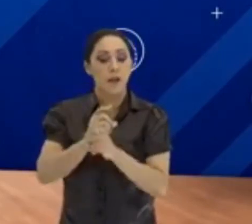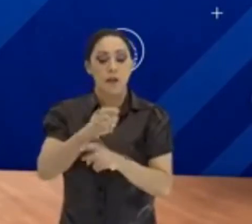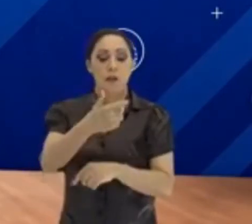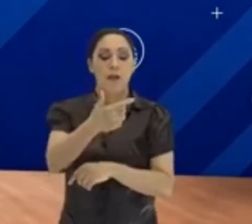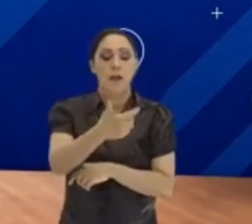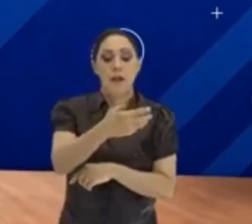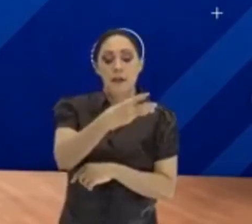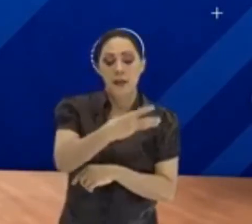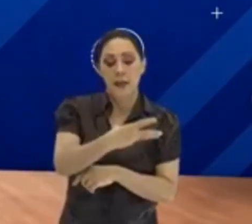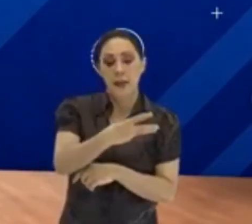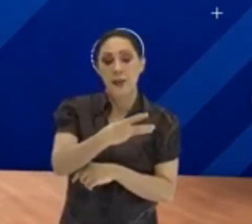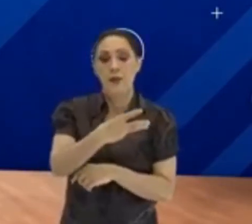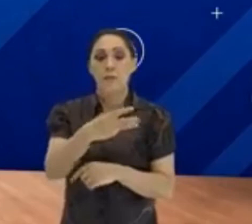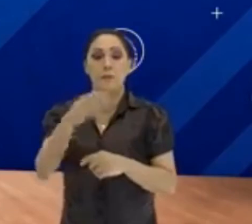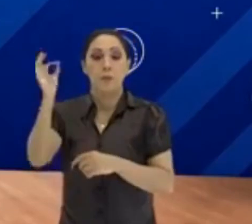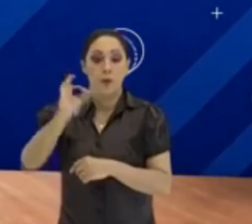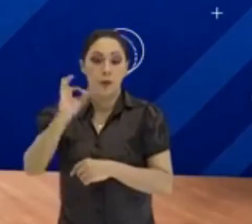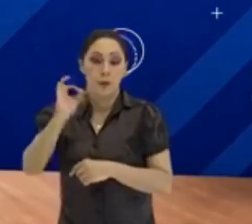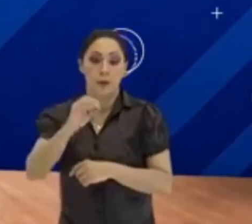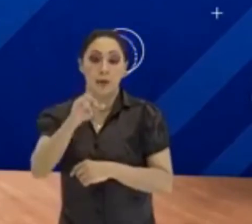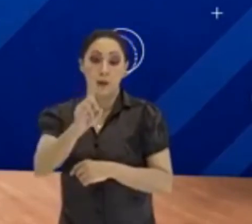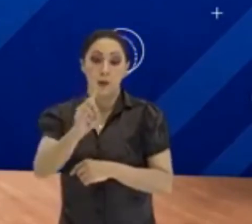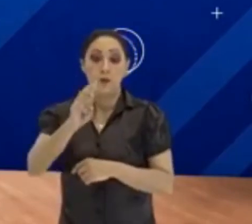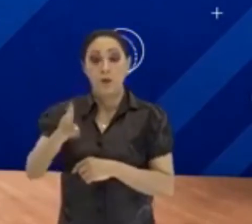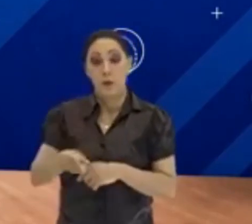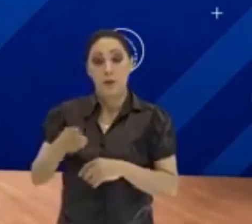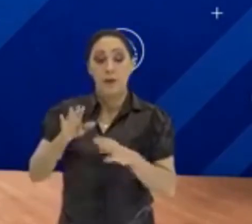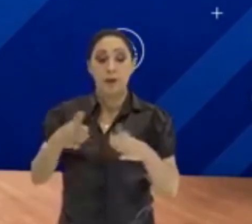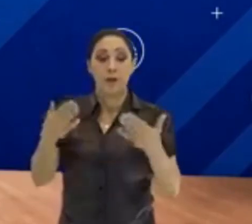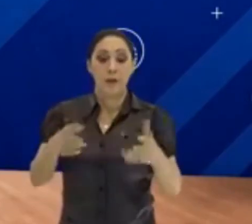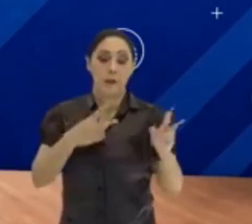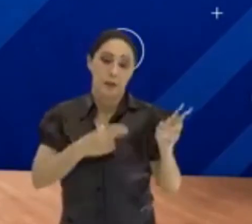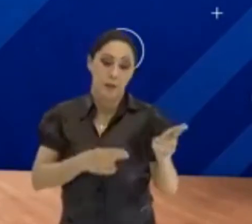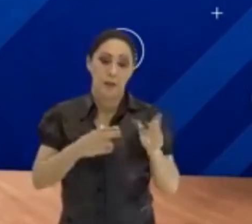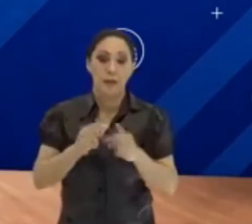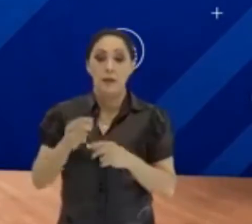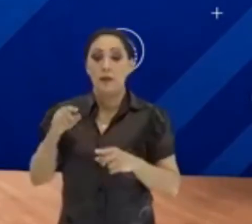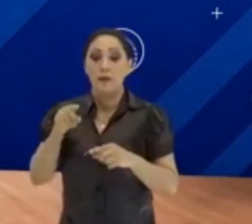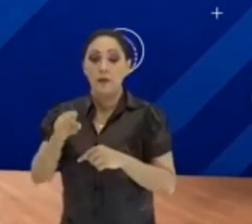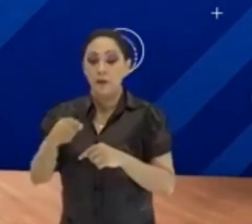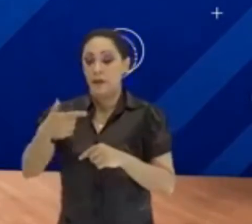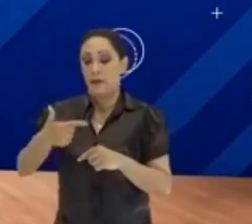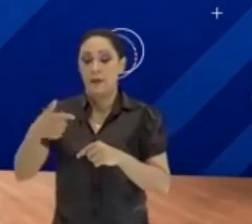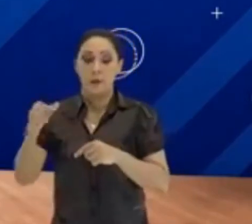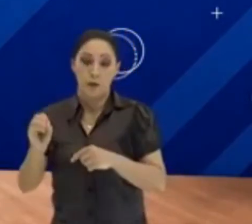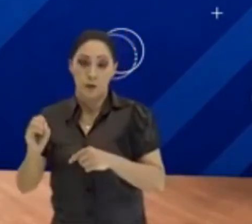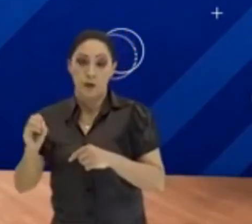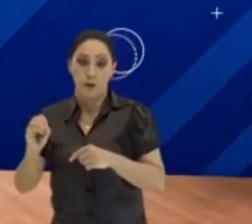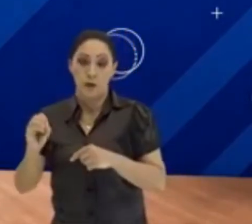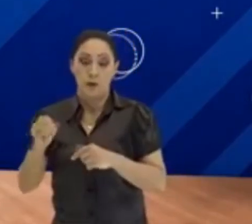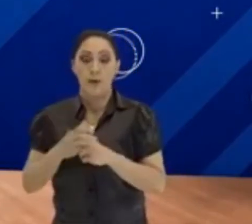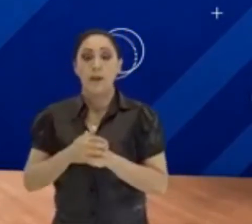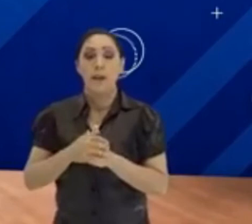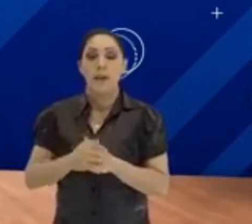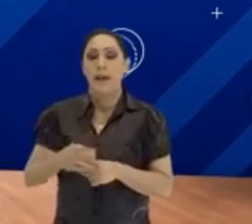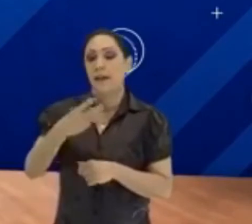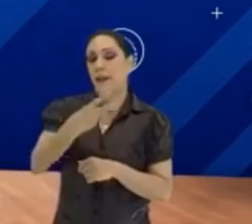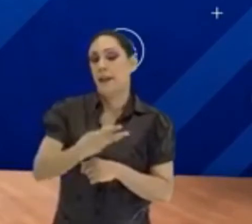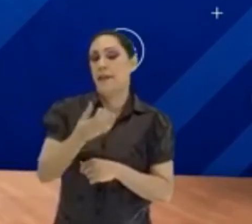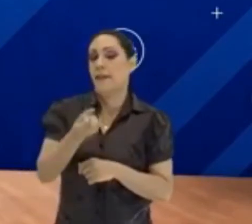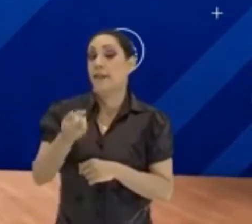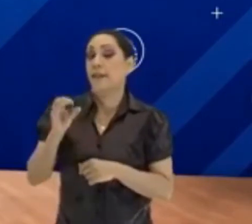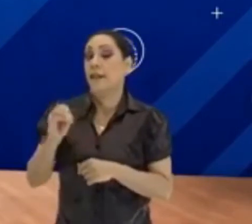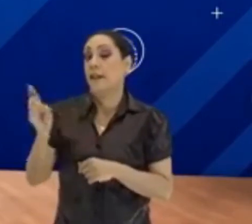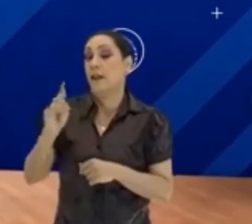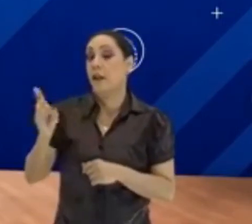de mil, da forma que você quiser, 30 reais. Como é sempre o mesmo, vezes 12, 360 reais. Você